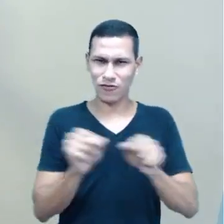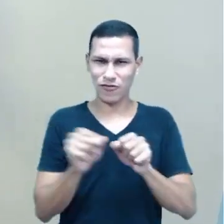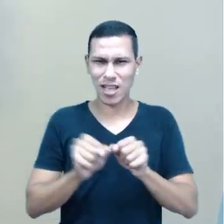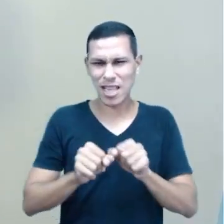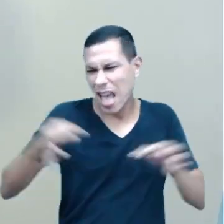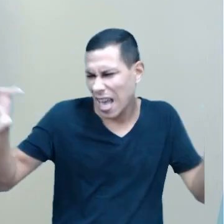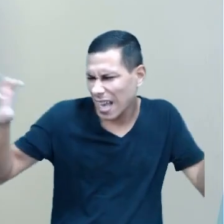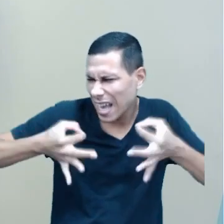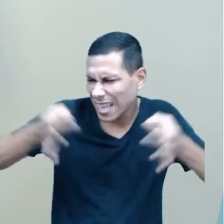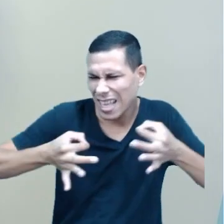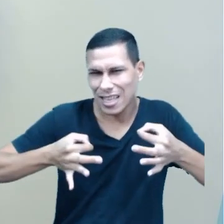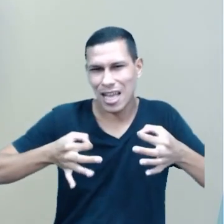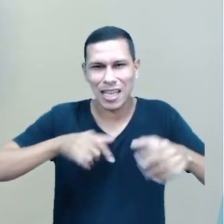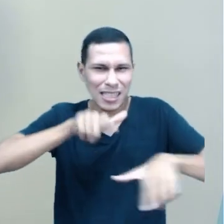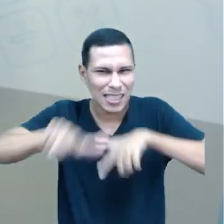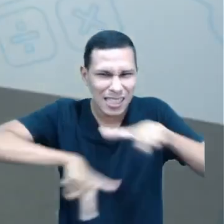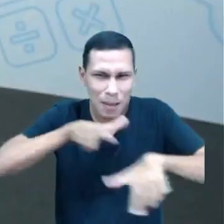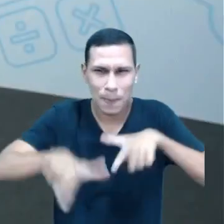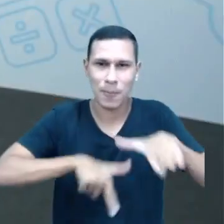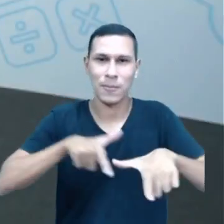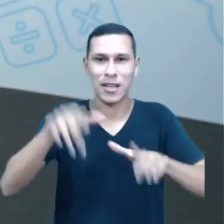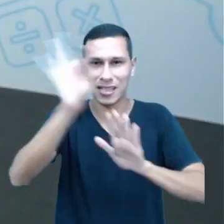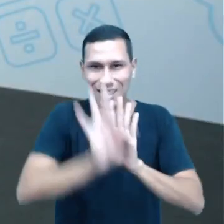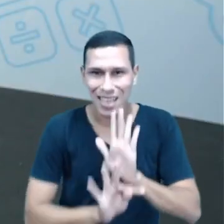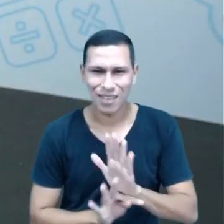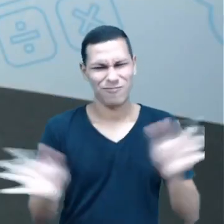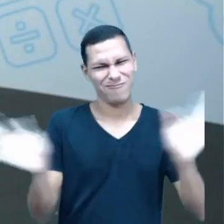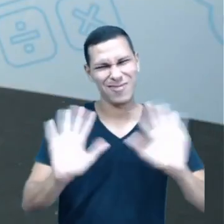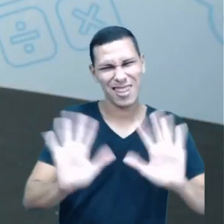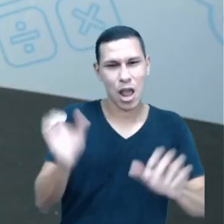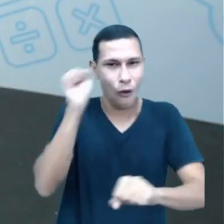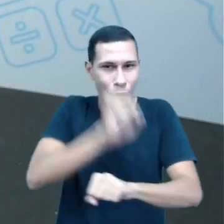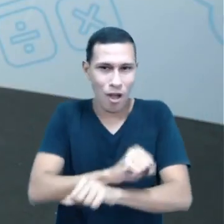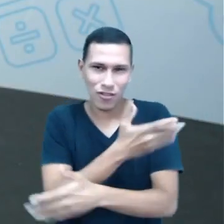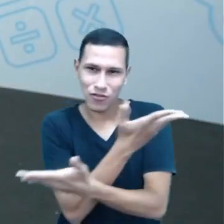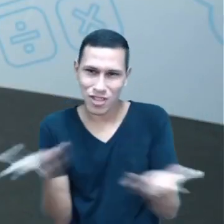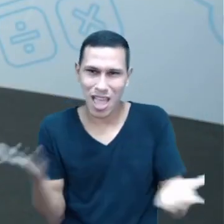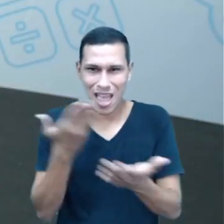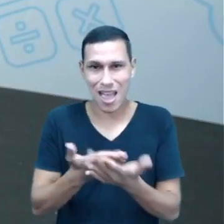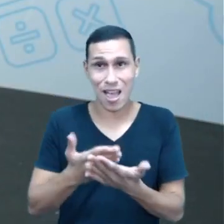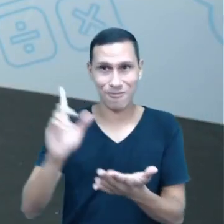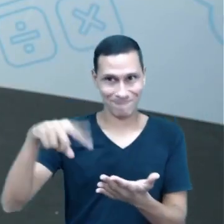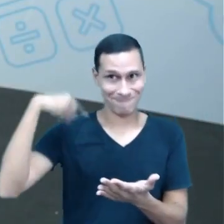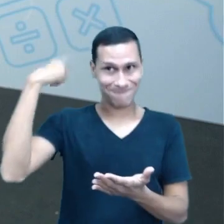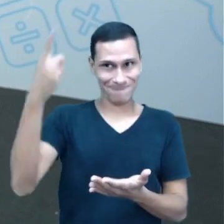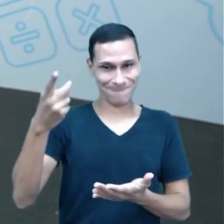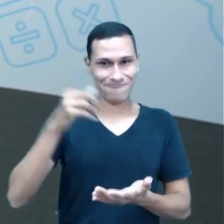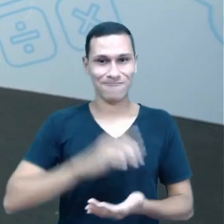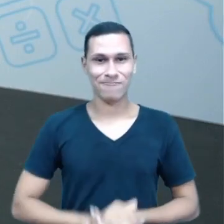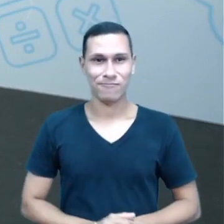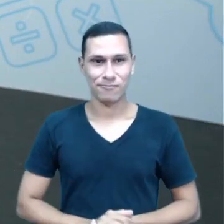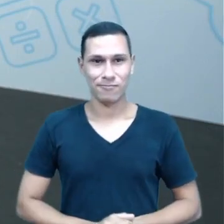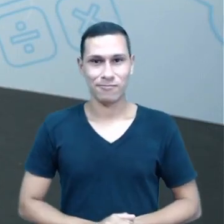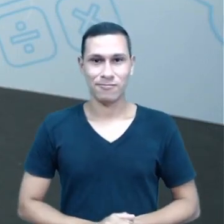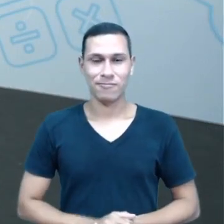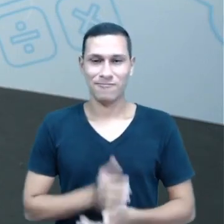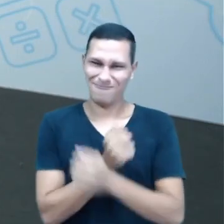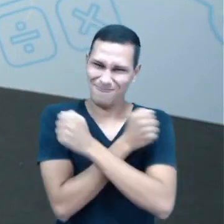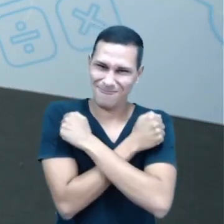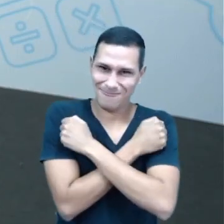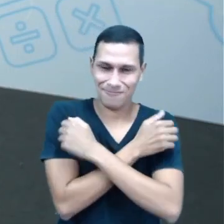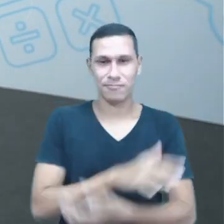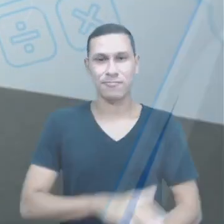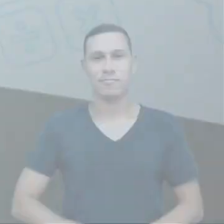excelente produção textual. Até mais! Aguardo vocês para o nosso próximo gênero textual. Um forte abraço!